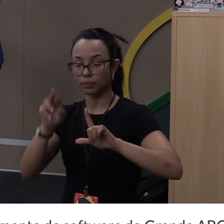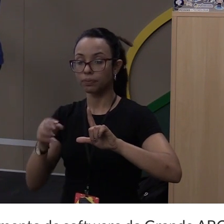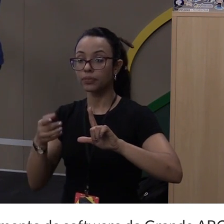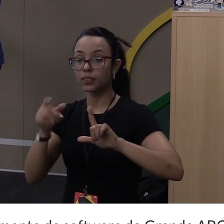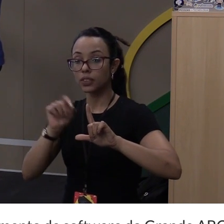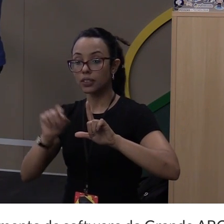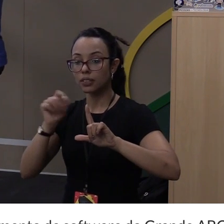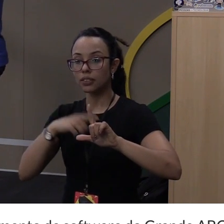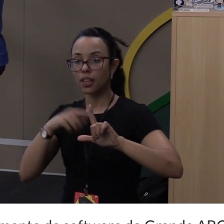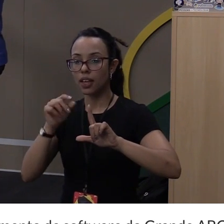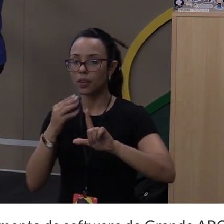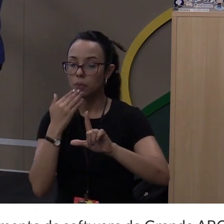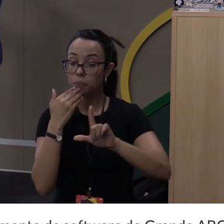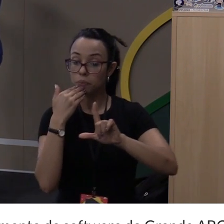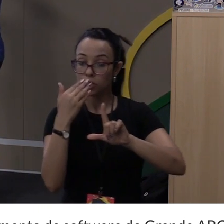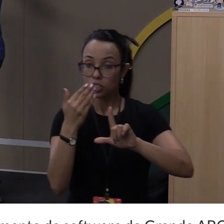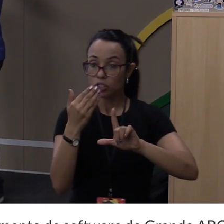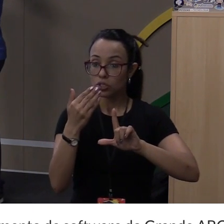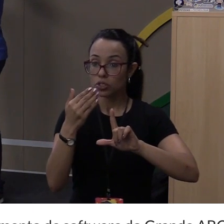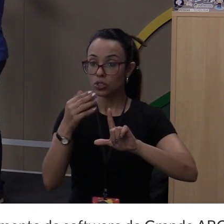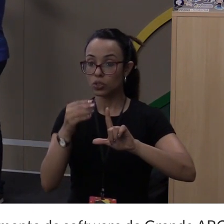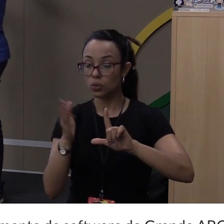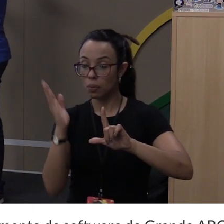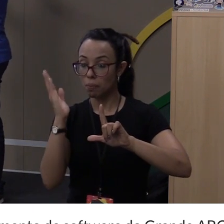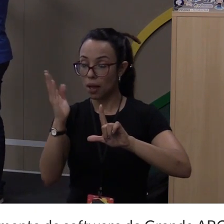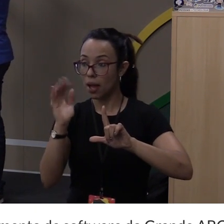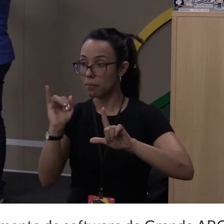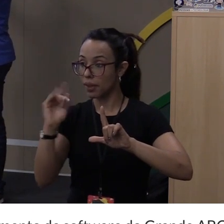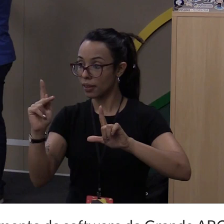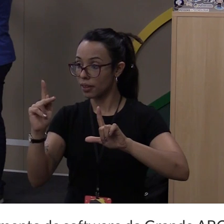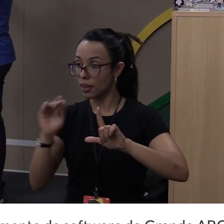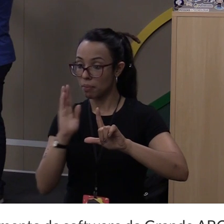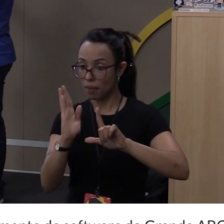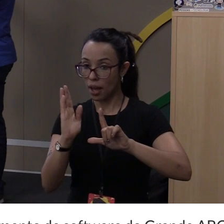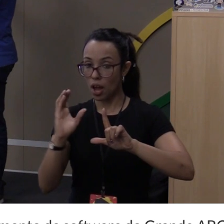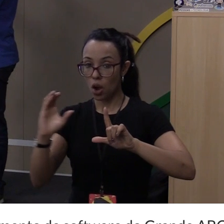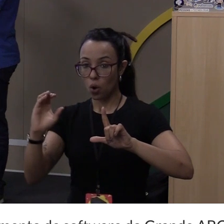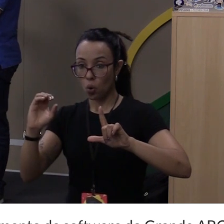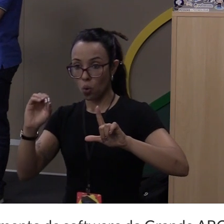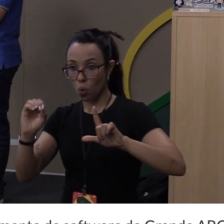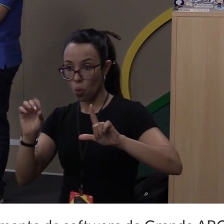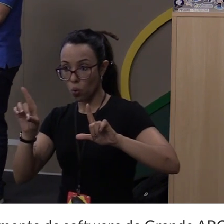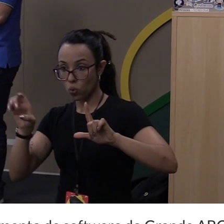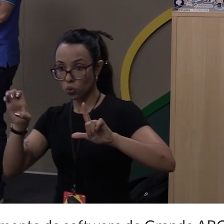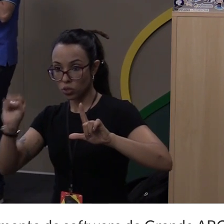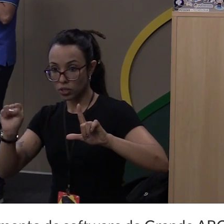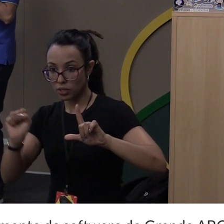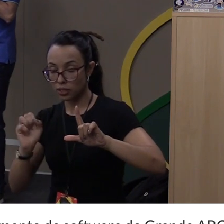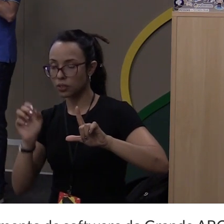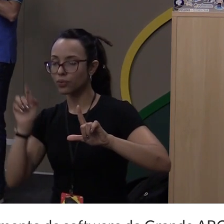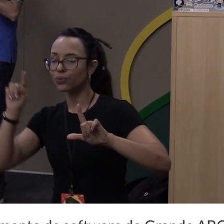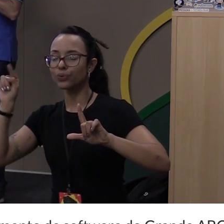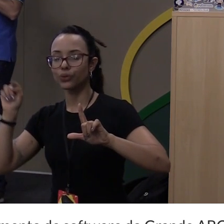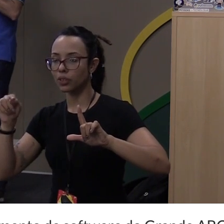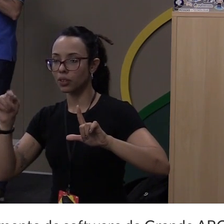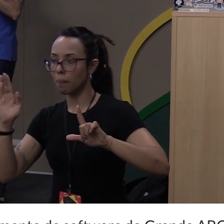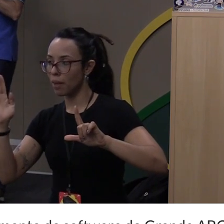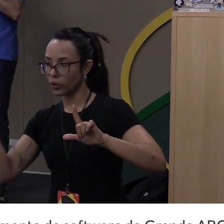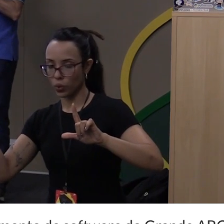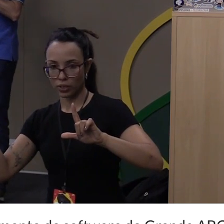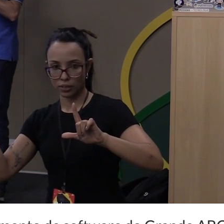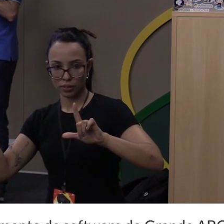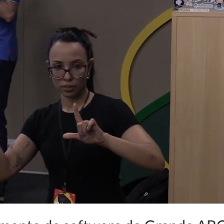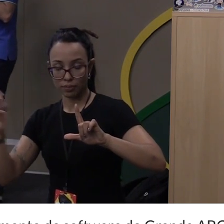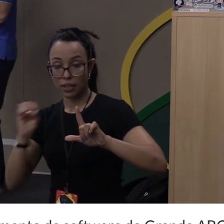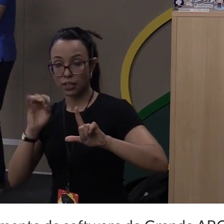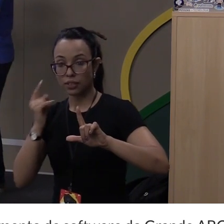nesse caso ele faz um request para um barra API, barra Coaches, interrogação, página igual a 2. E se você for indo